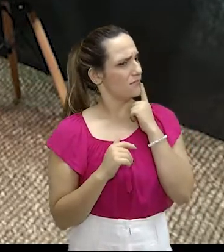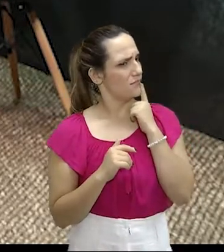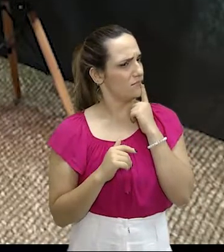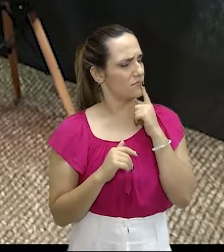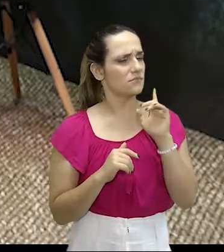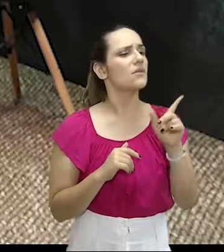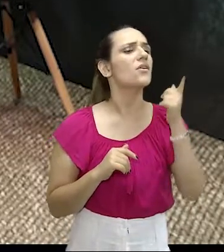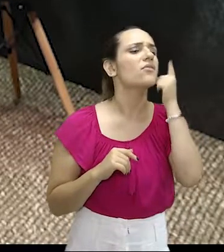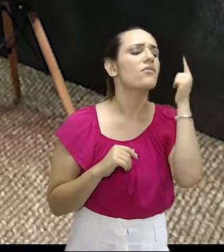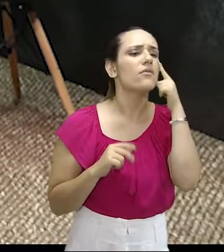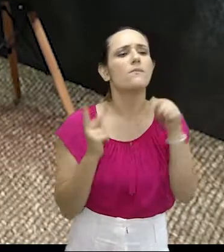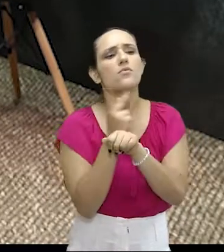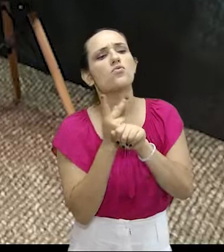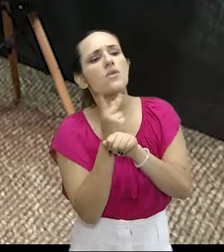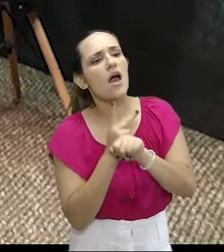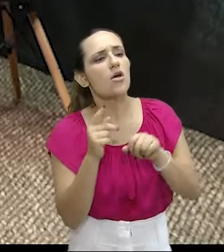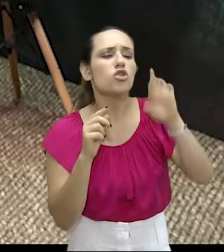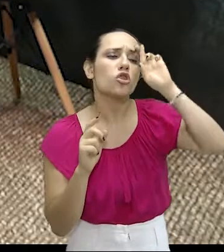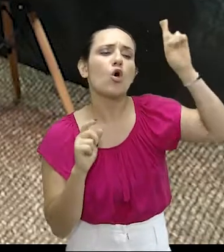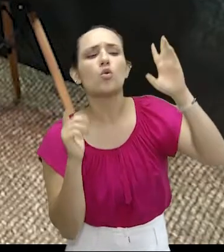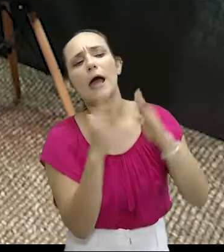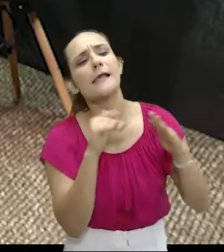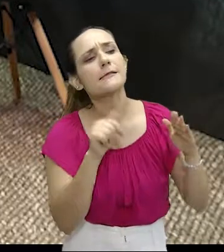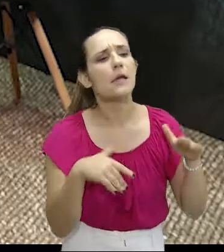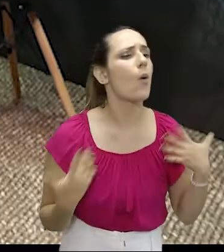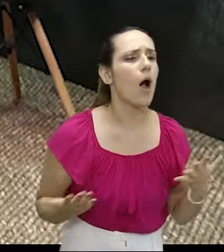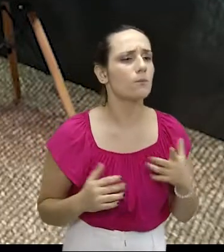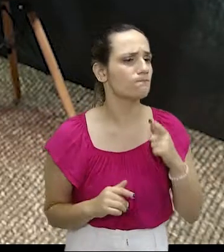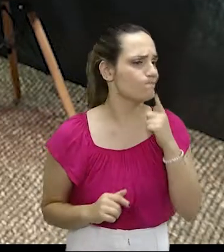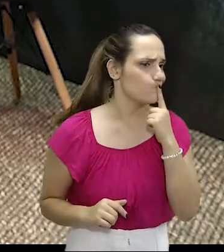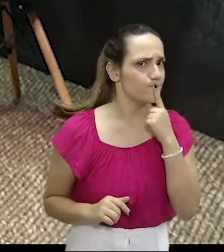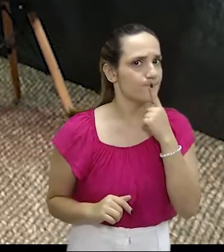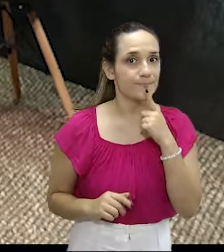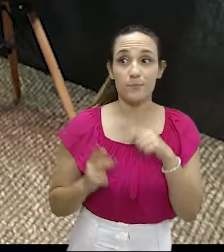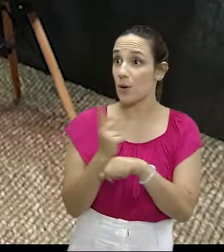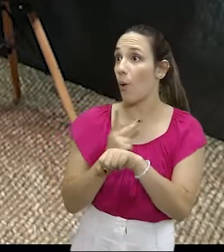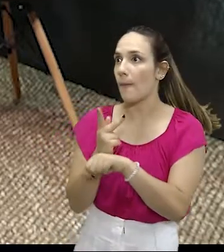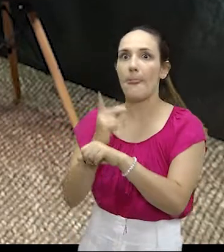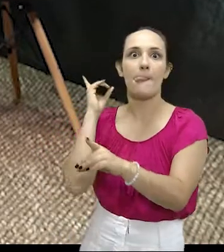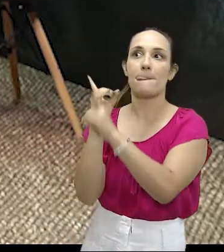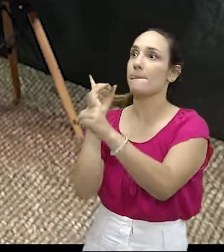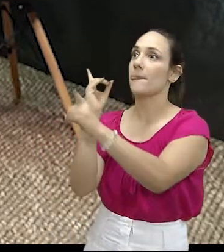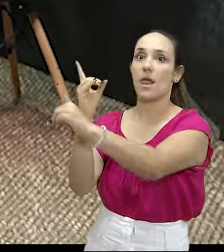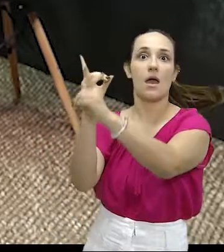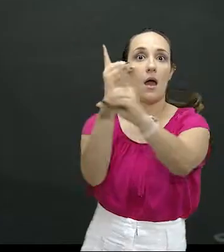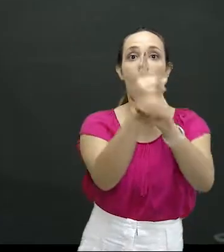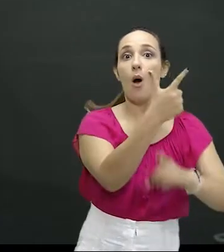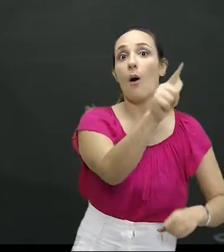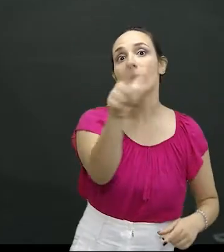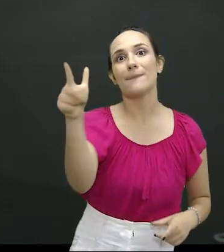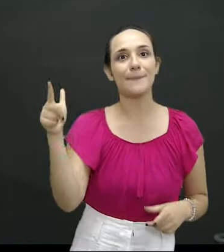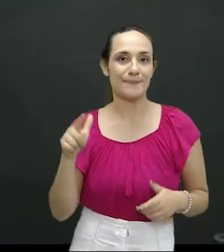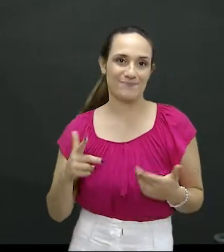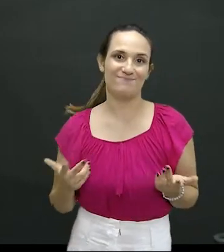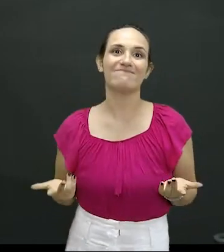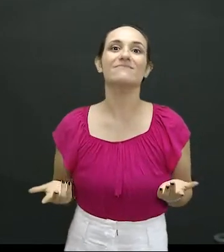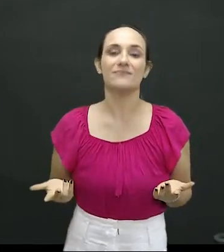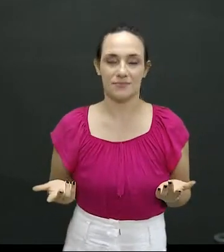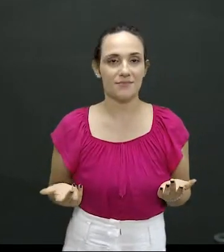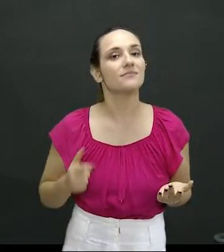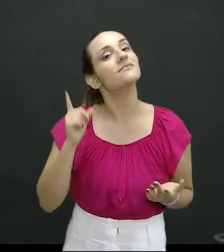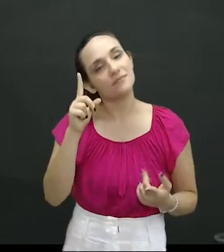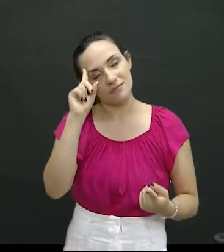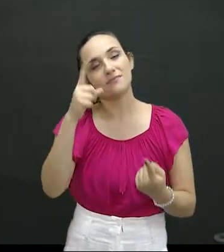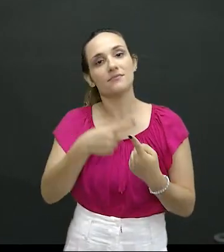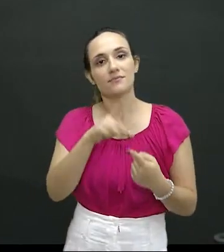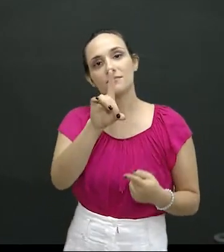proprietários e a todos aqueles envolvidos nesse tráfico. Então não ficamos apenas na que efetua a prisão daquela pessoa que guardava a casa. E esse é um dos